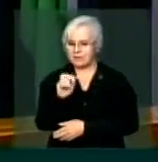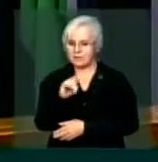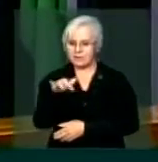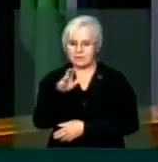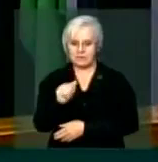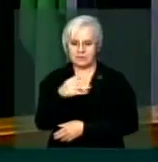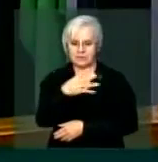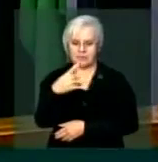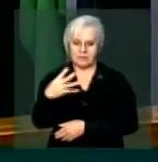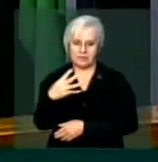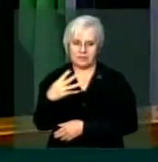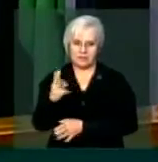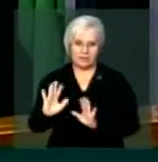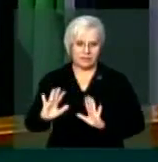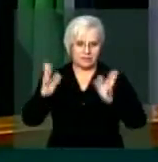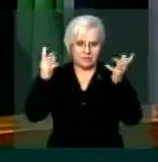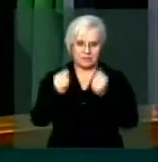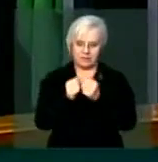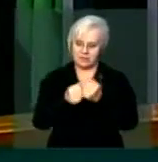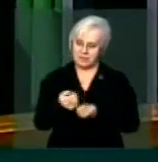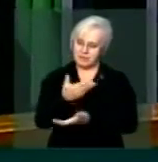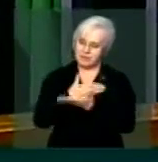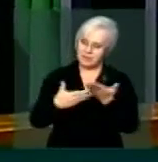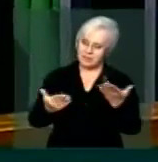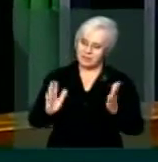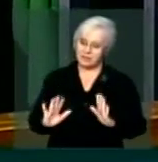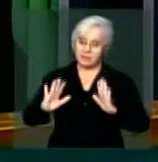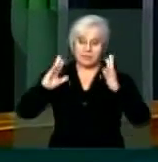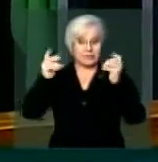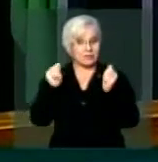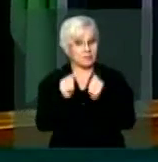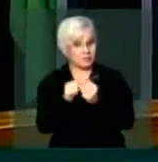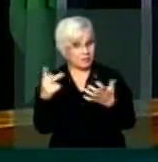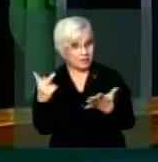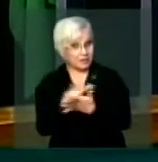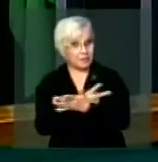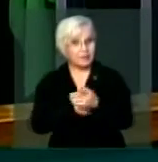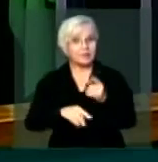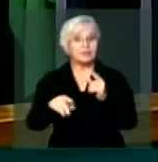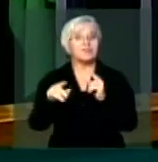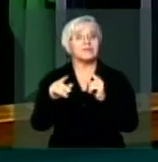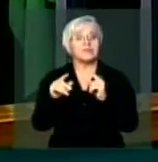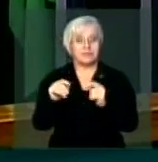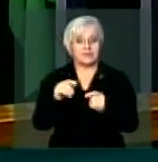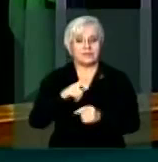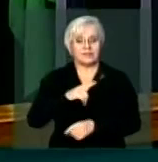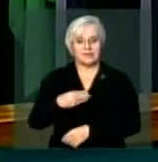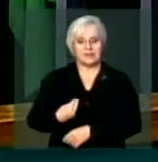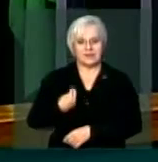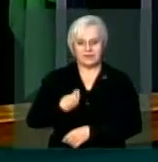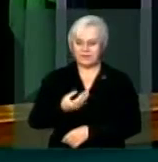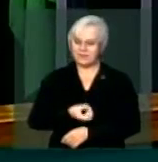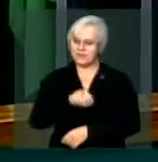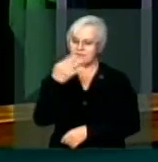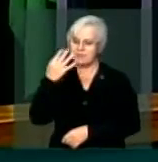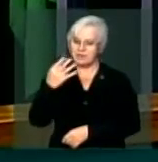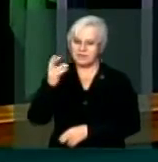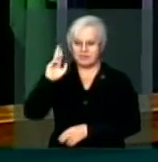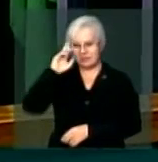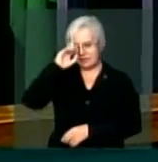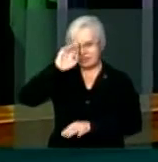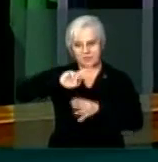44ª edição. Nessa solenidade, foi esteve presente várias autoridades